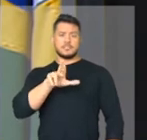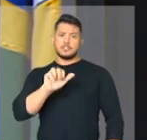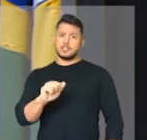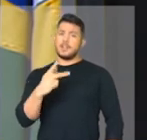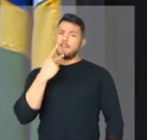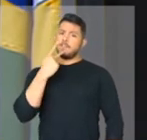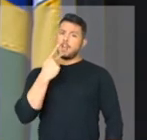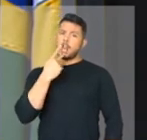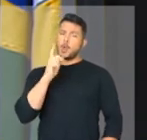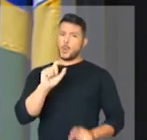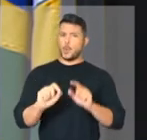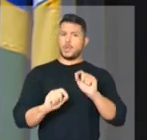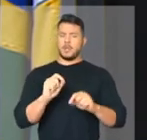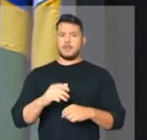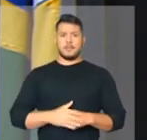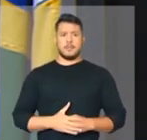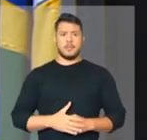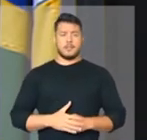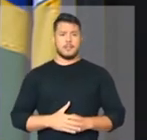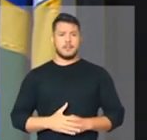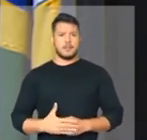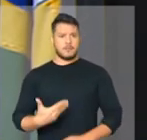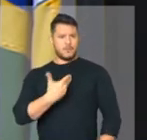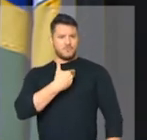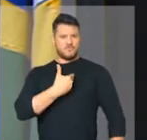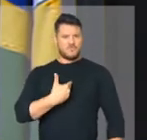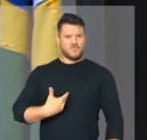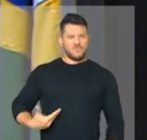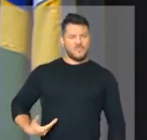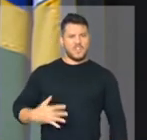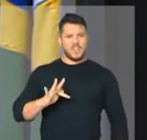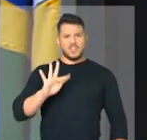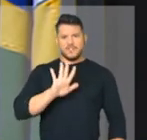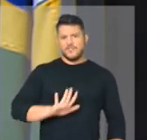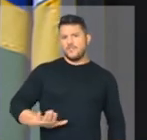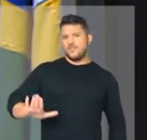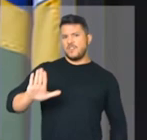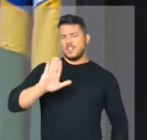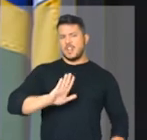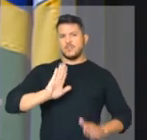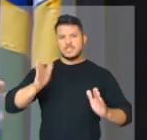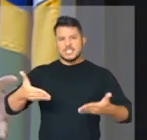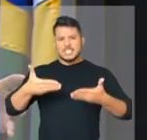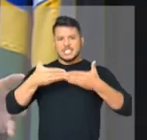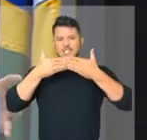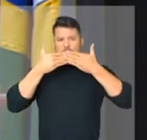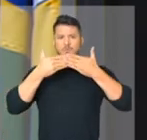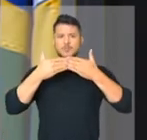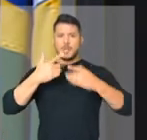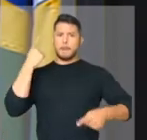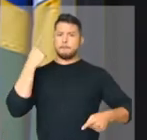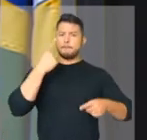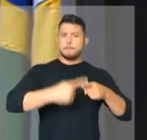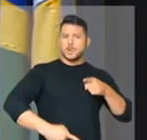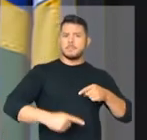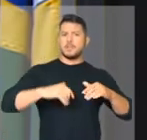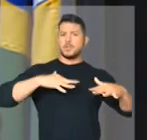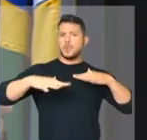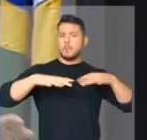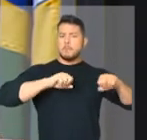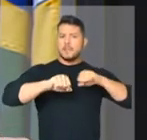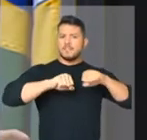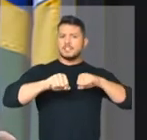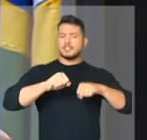verdadeira censura que está fazendo uma repressão a manifestantes, censura jornalistas